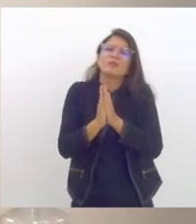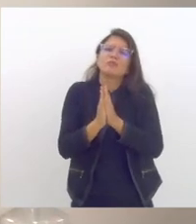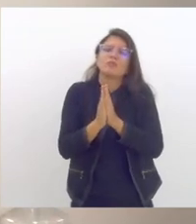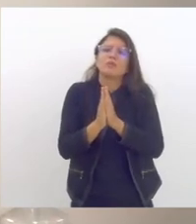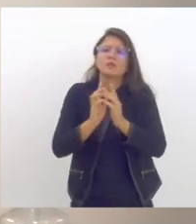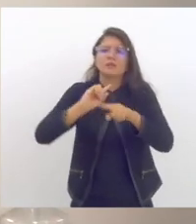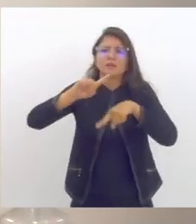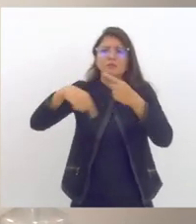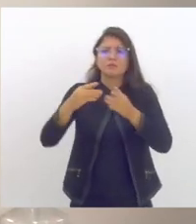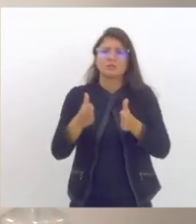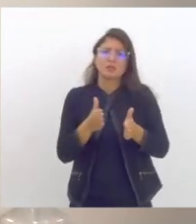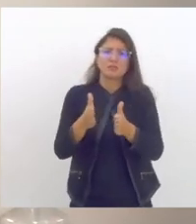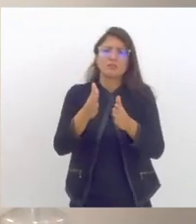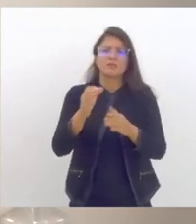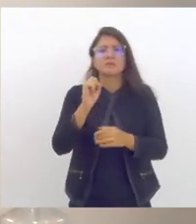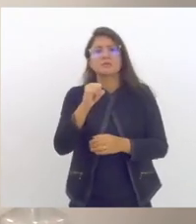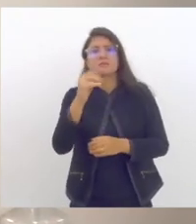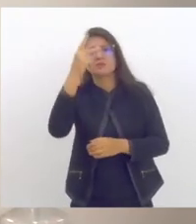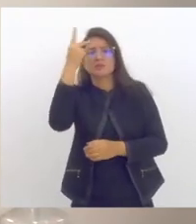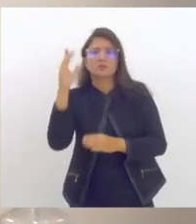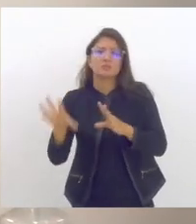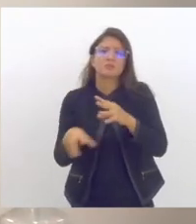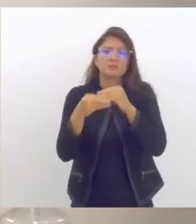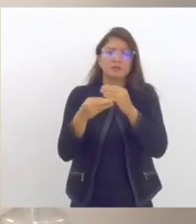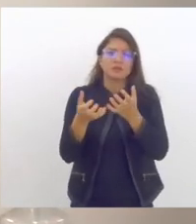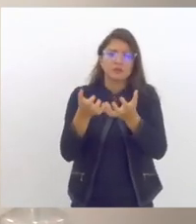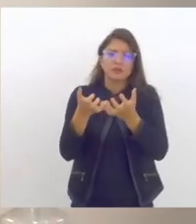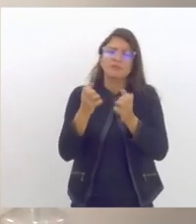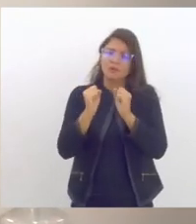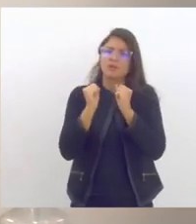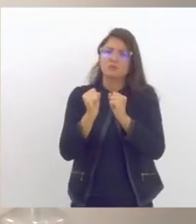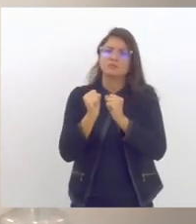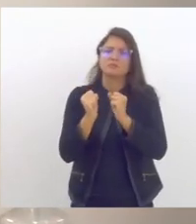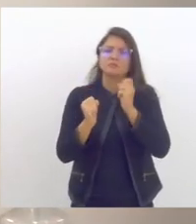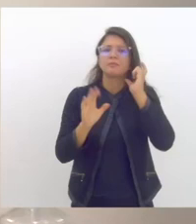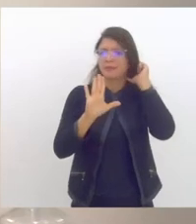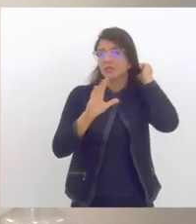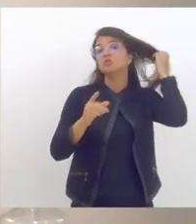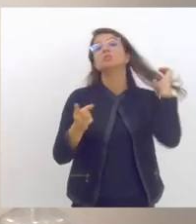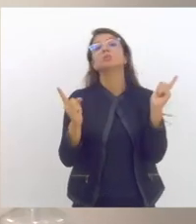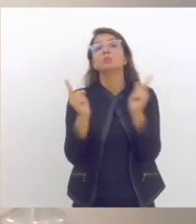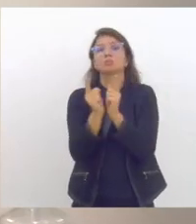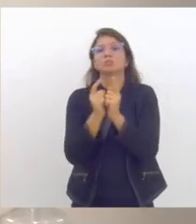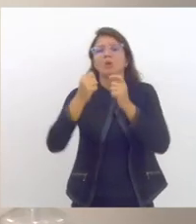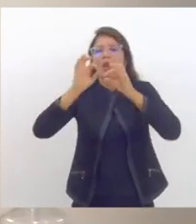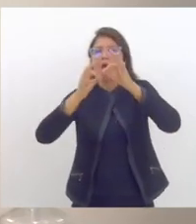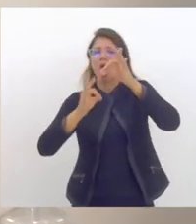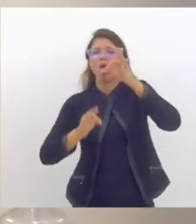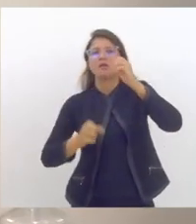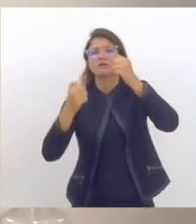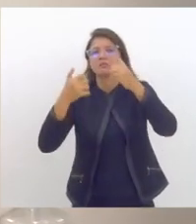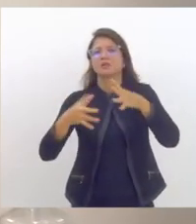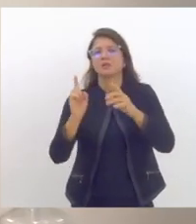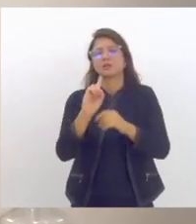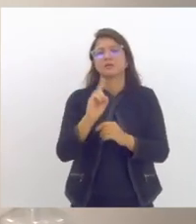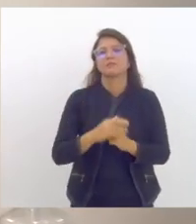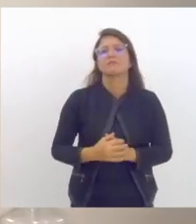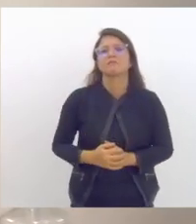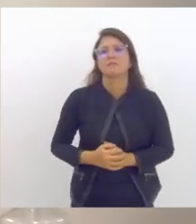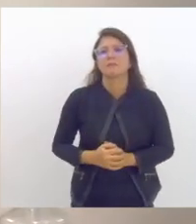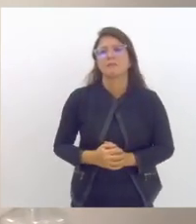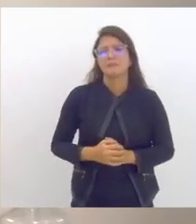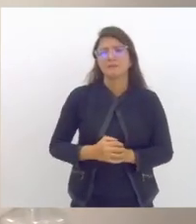e aí se alguém quiser complementar a gente pode adicionar tá bom? Bom, antes de entrar